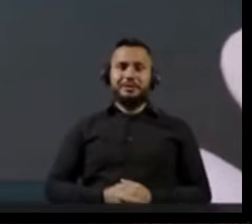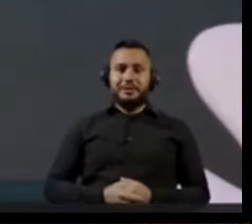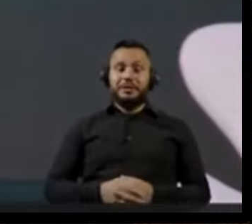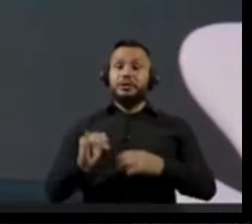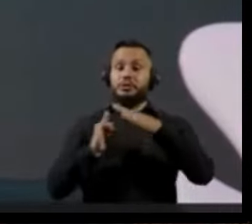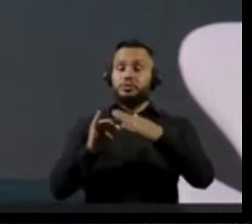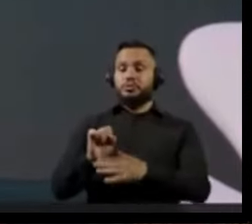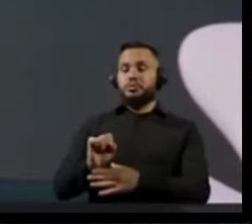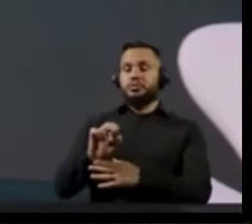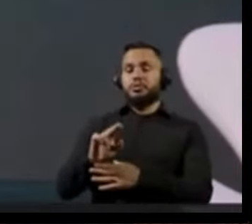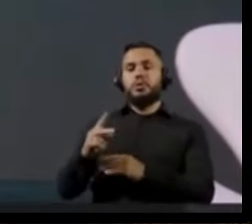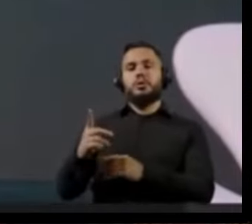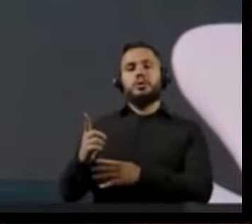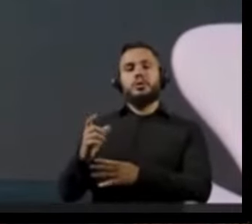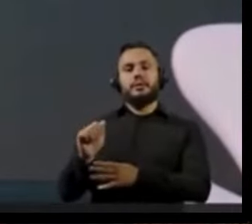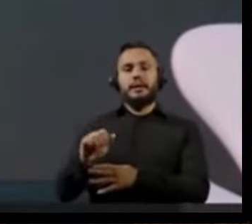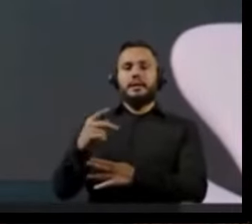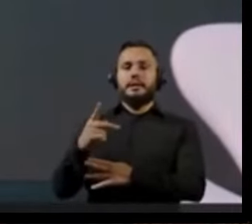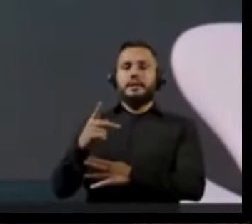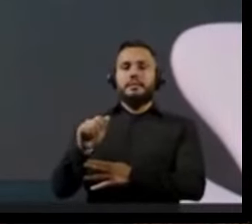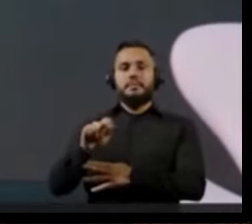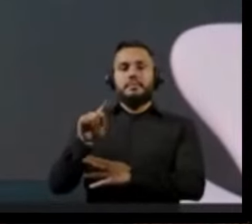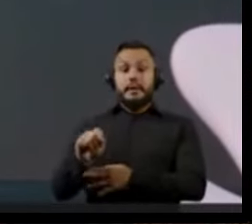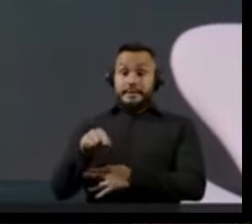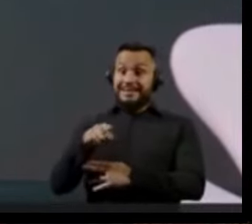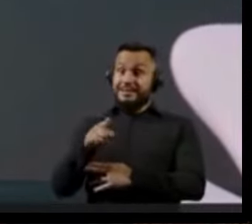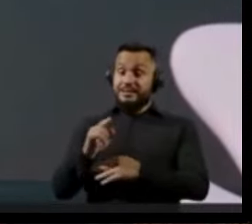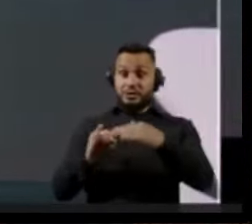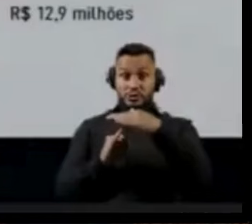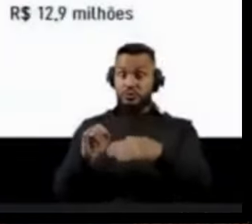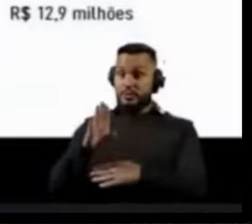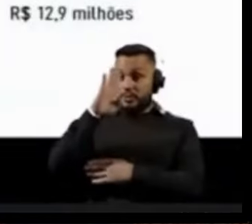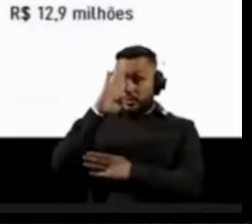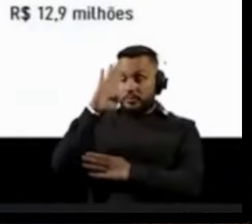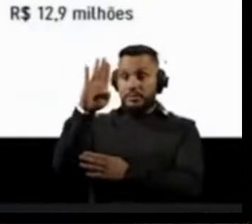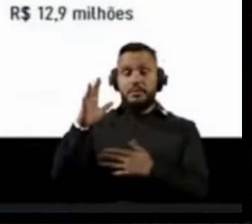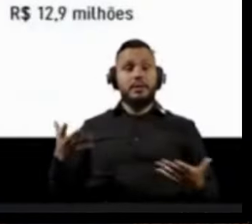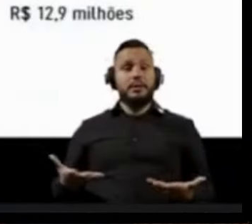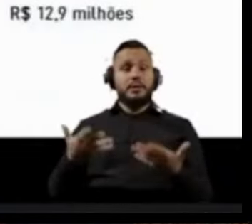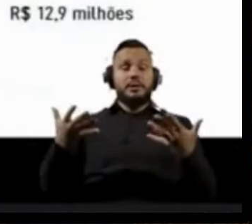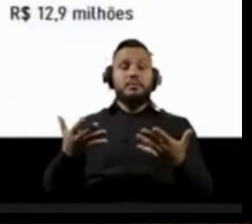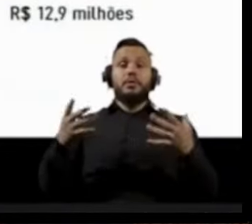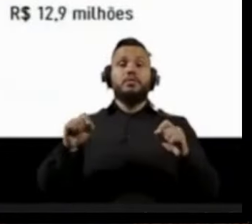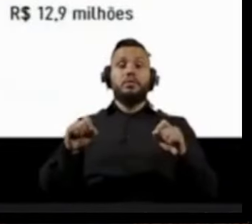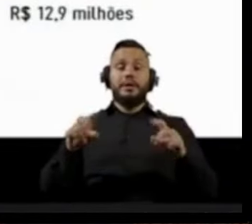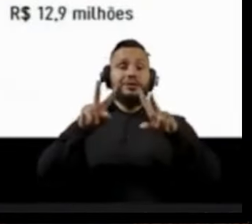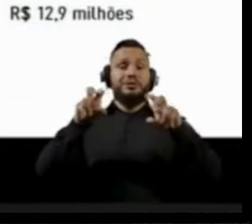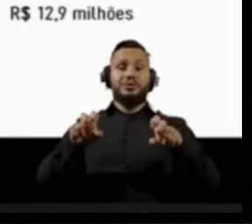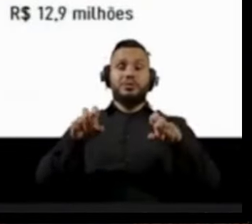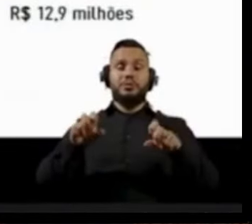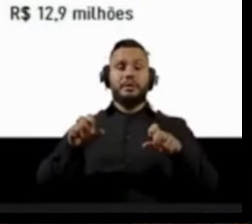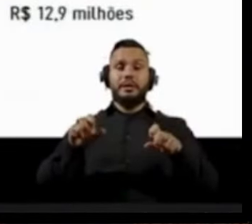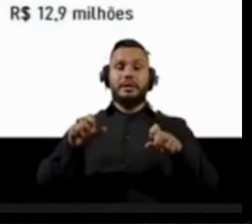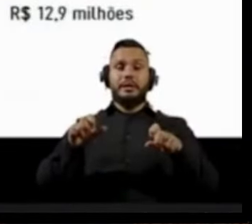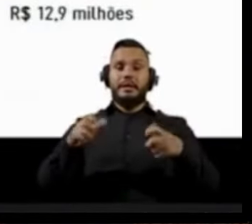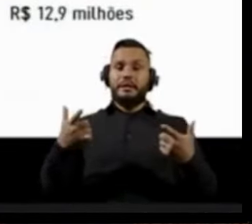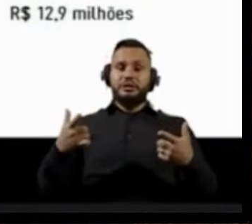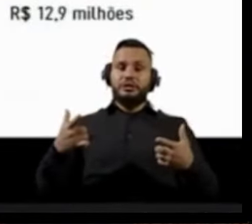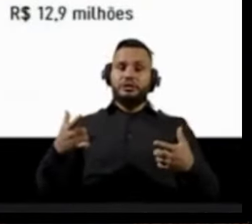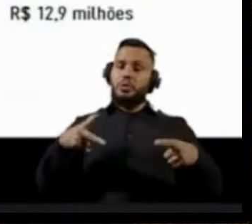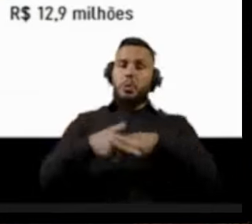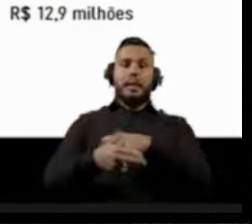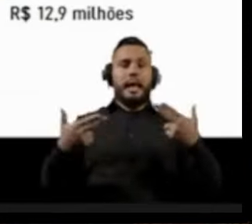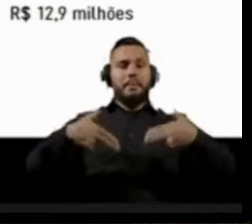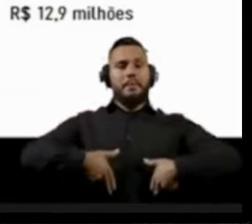Sou da Paz. O Instituto Sou da Paz foi o principal, talvez, instituto que promove a pauta do desarmamento do cidadão de bem. O desarmamento do